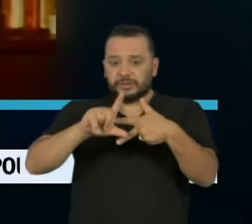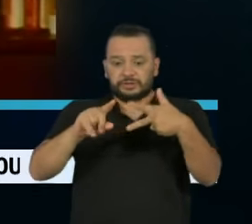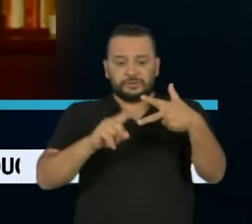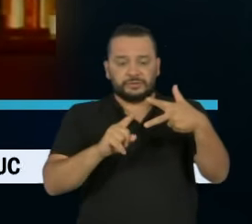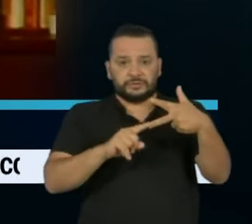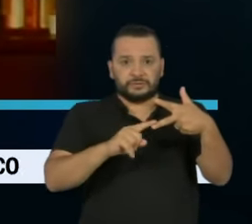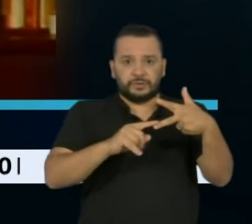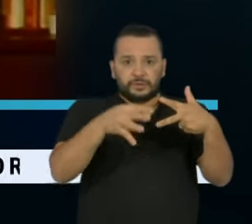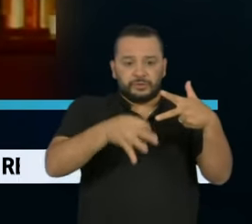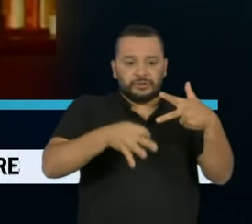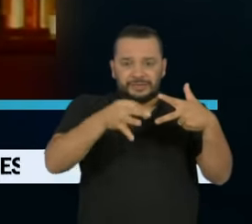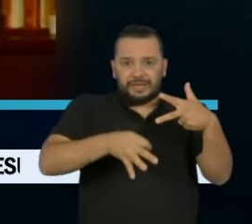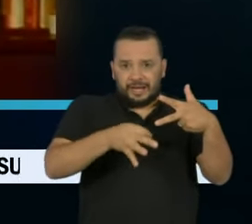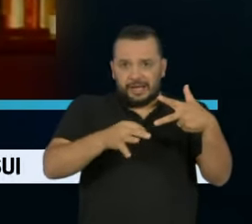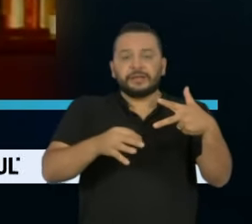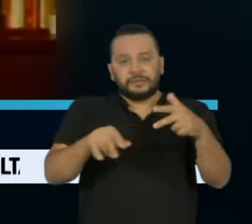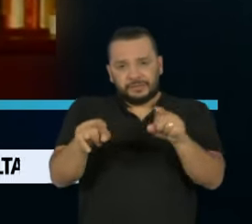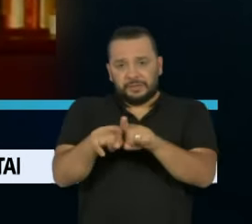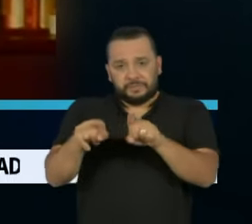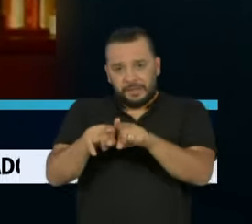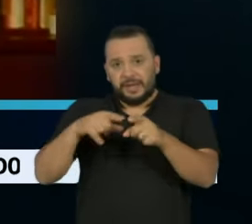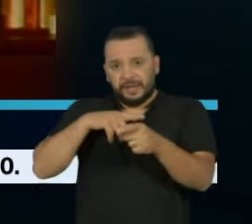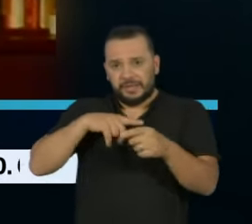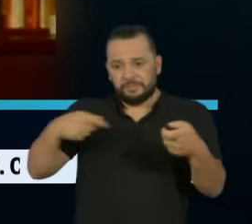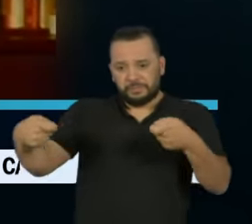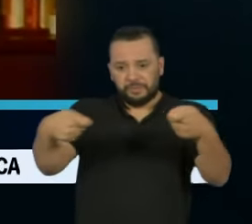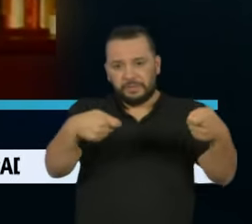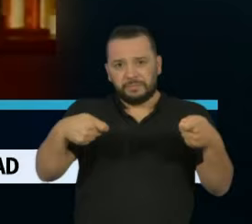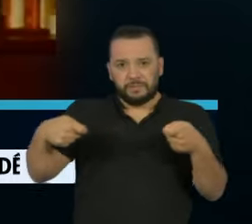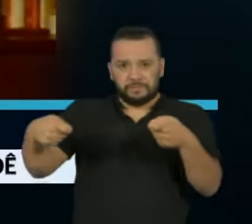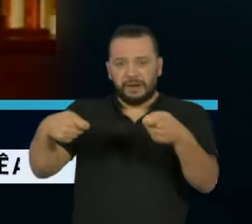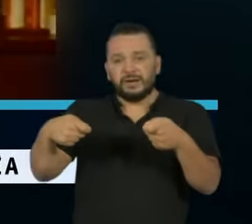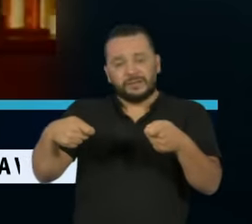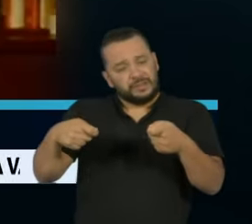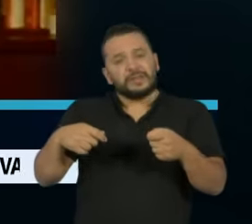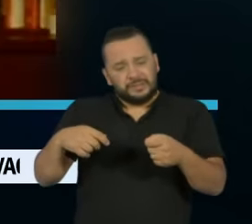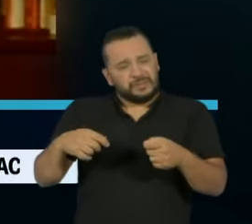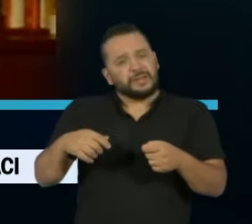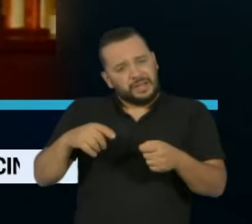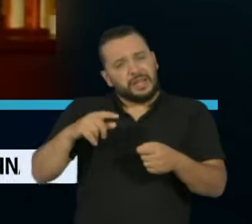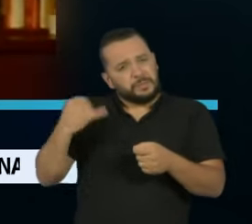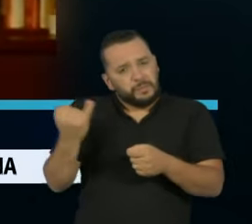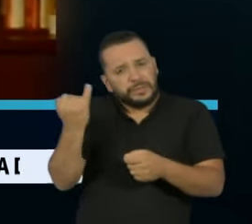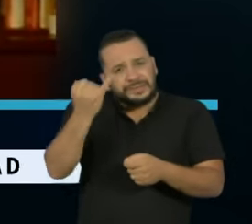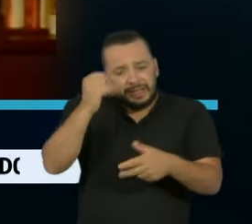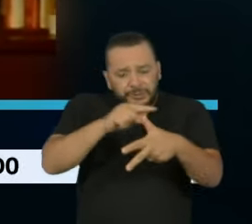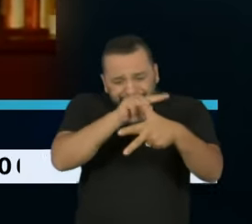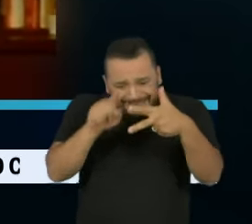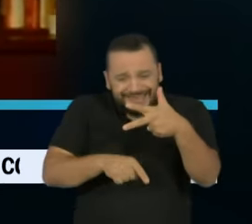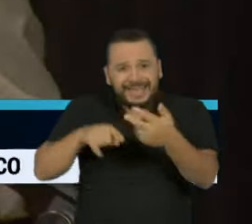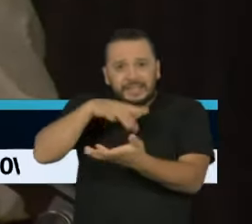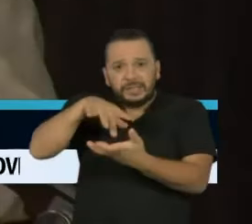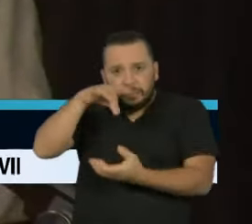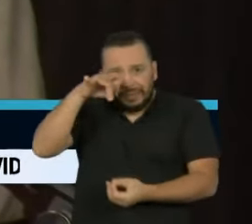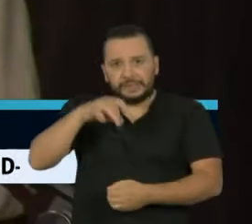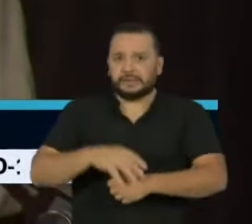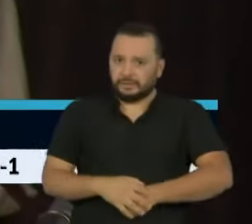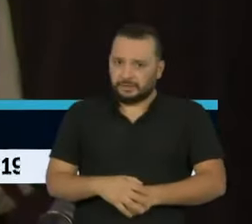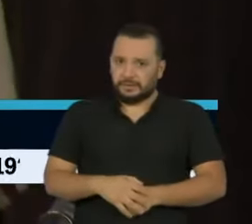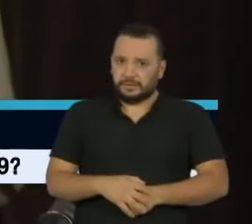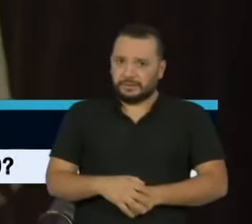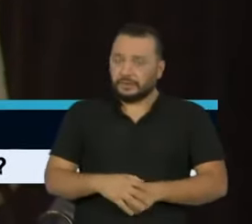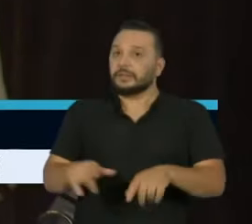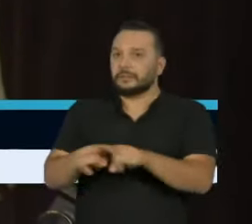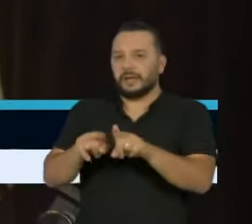mais um outro pilar da democracia, que é o poder judiciário, que também está dentro desse contexto. Para Fernando